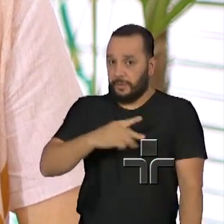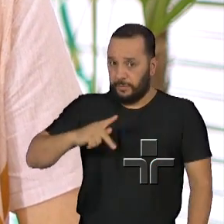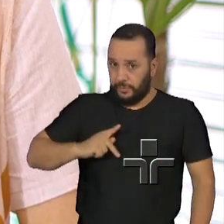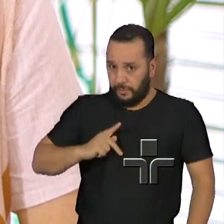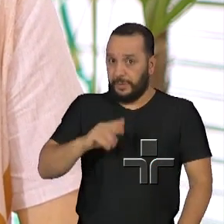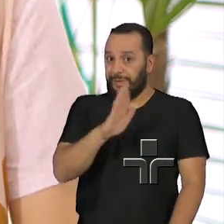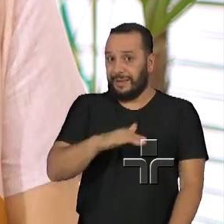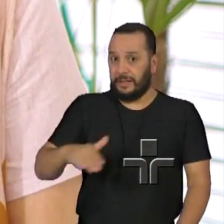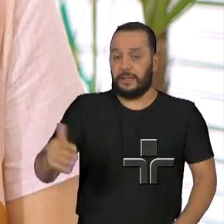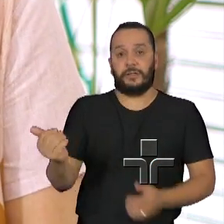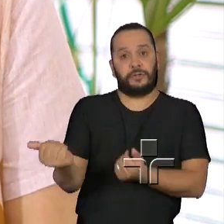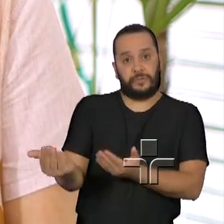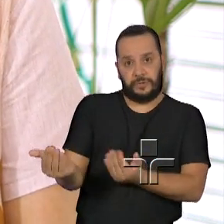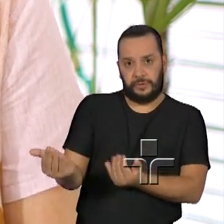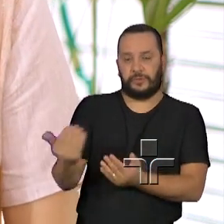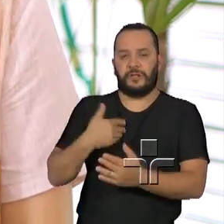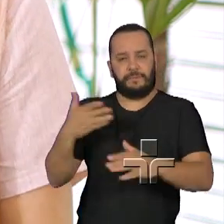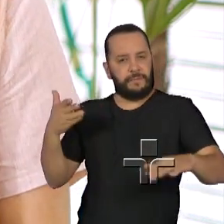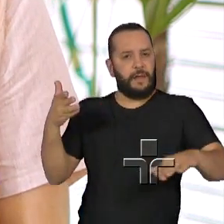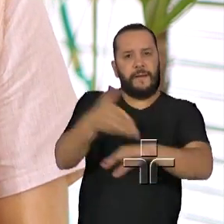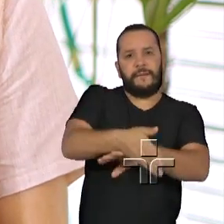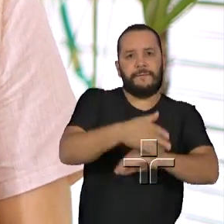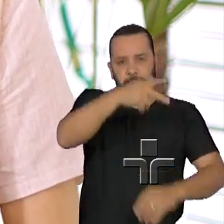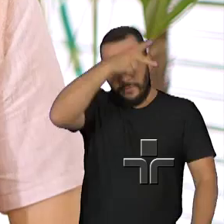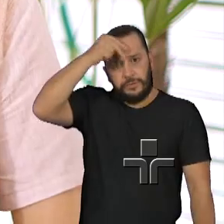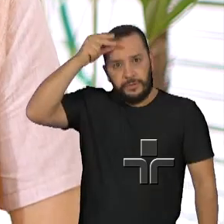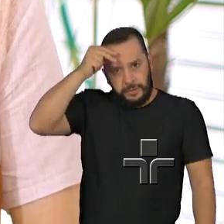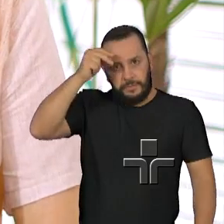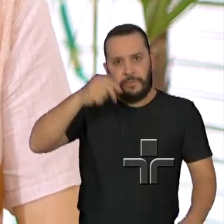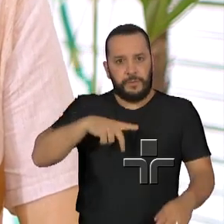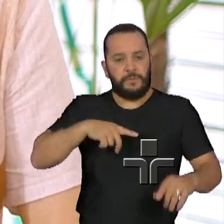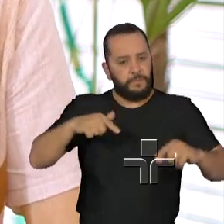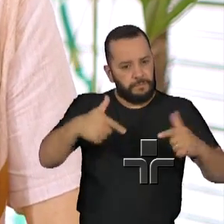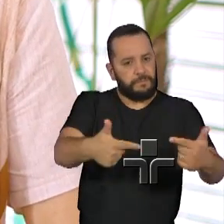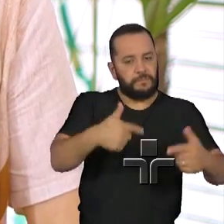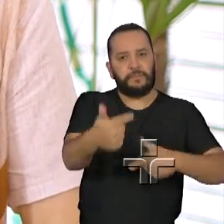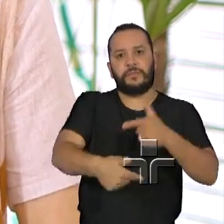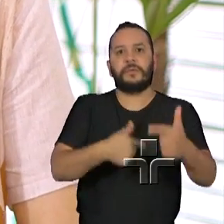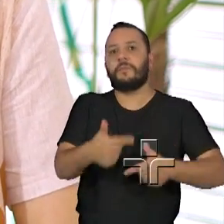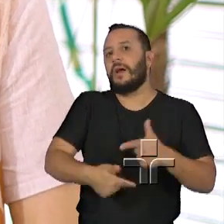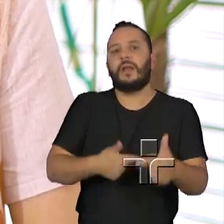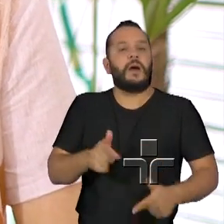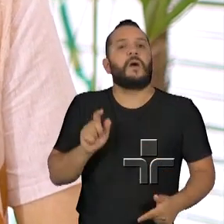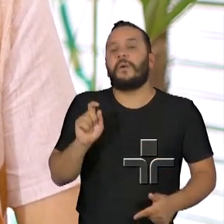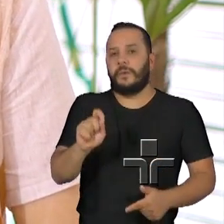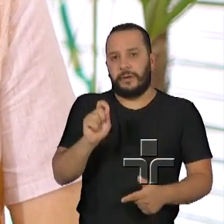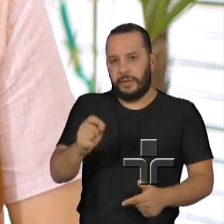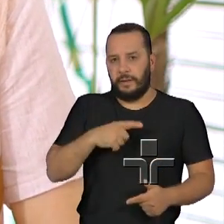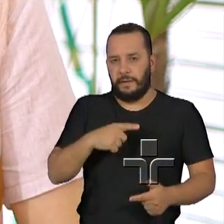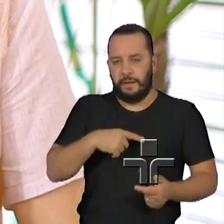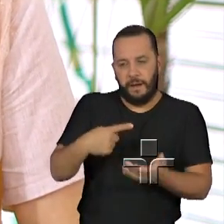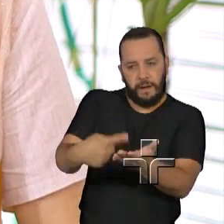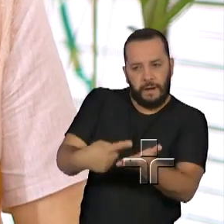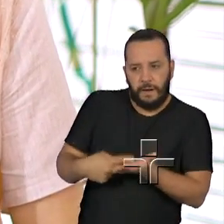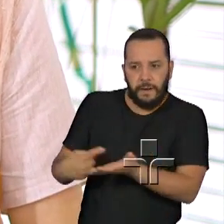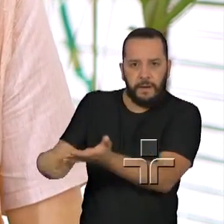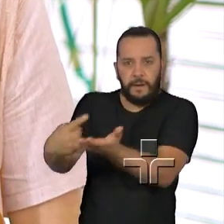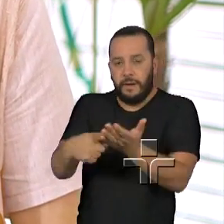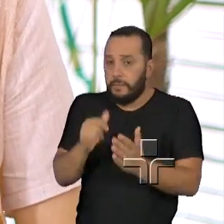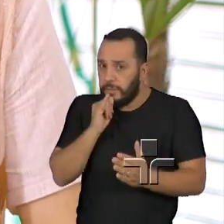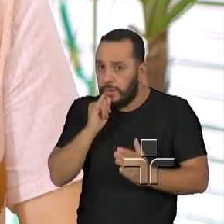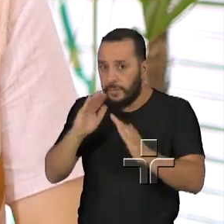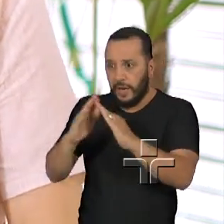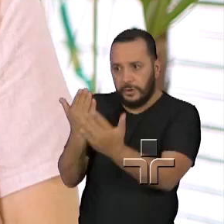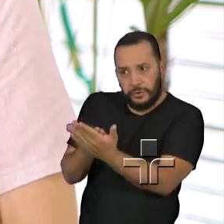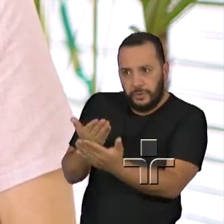com esse caráter no município, o que a gente busca? Busca articulações. Então se a escola não tem esse